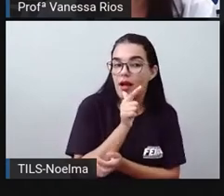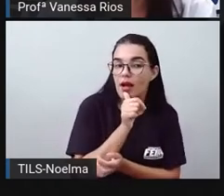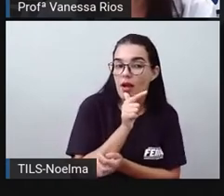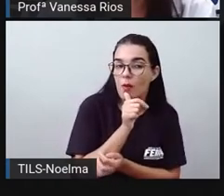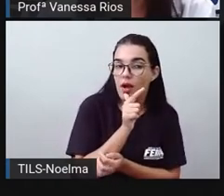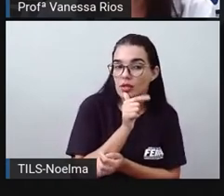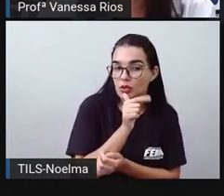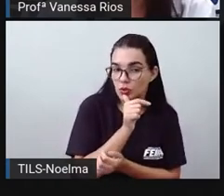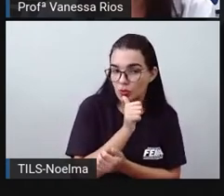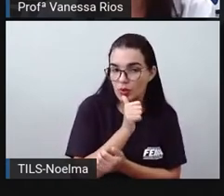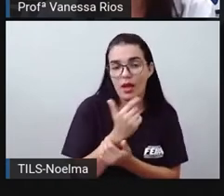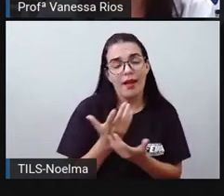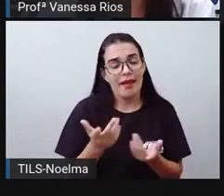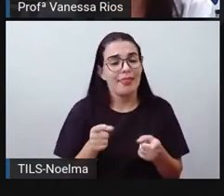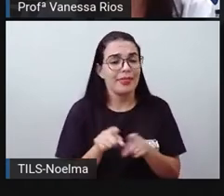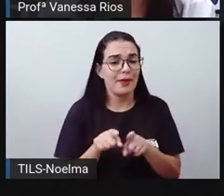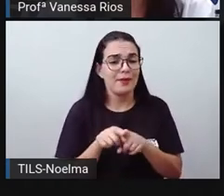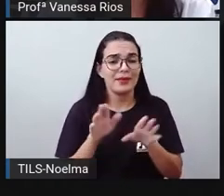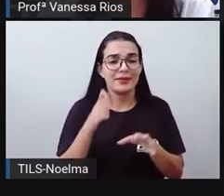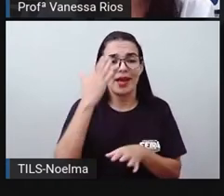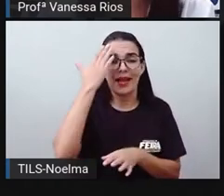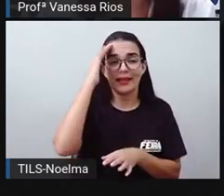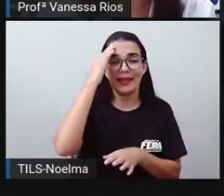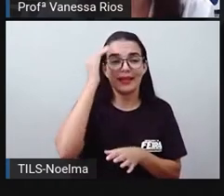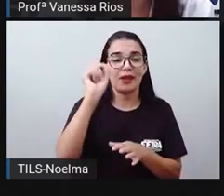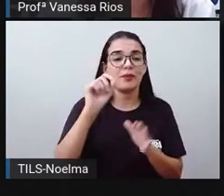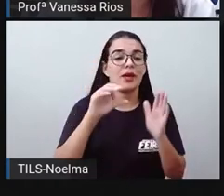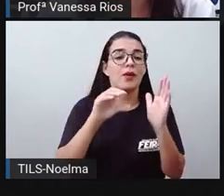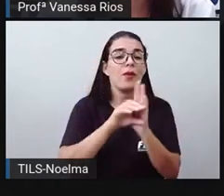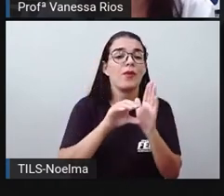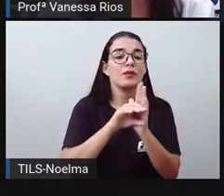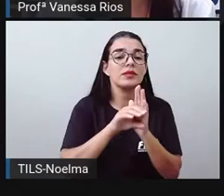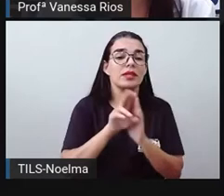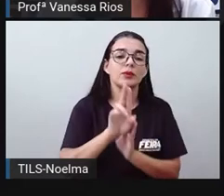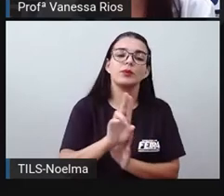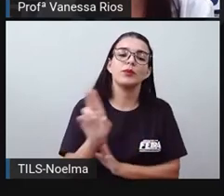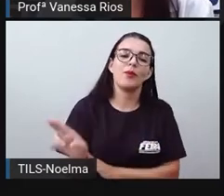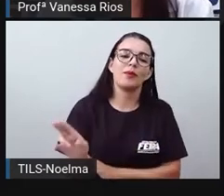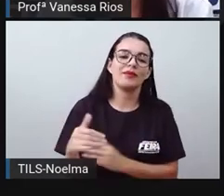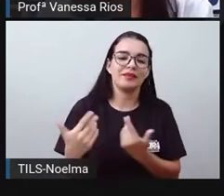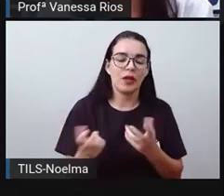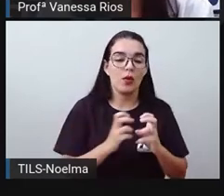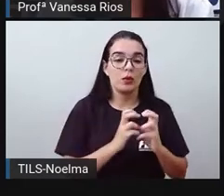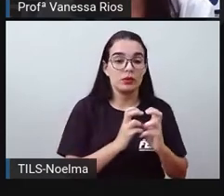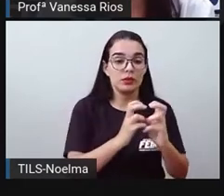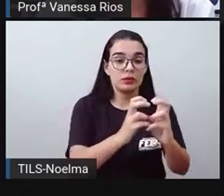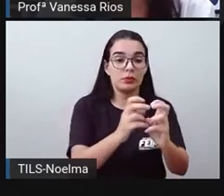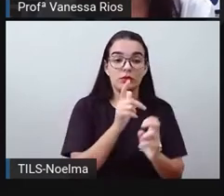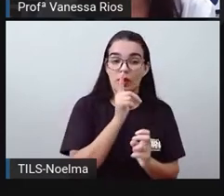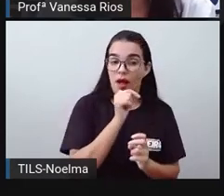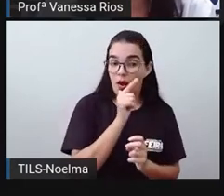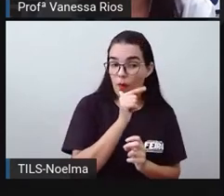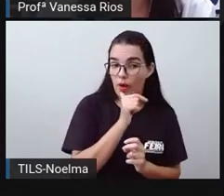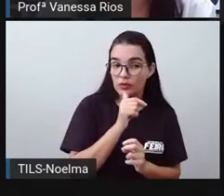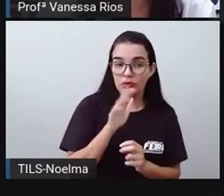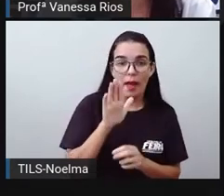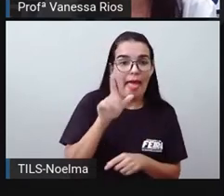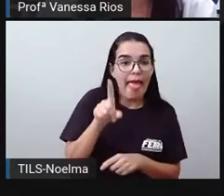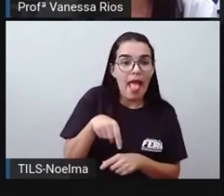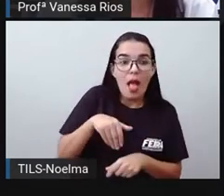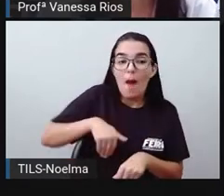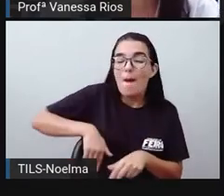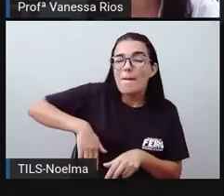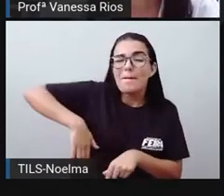observar o conceito de transporte aquático também pelo nome, não é? O transporte aquático, ele é o mais antigo